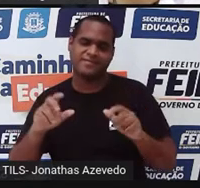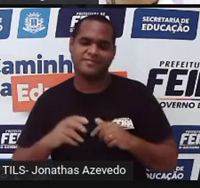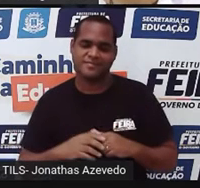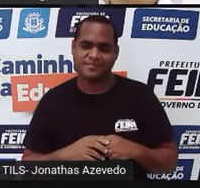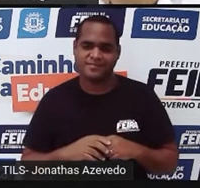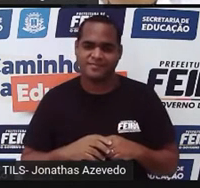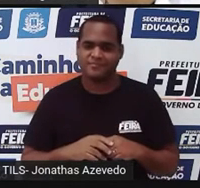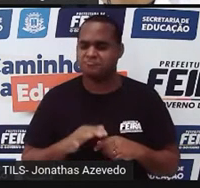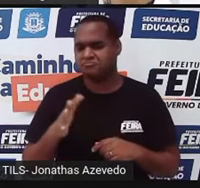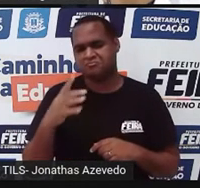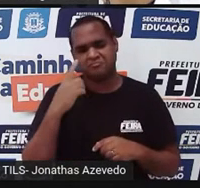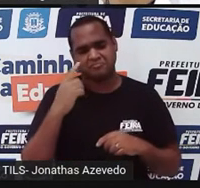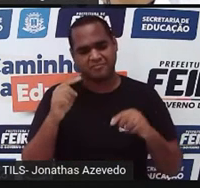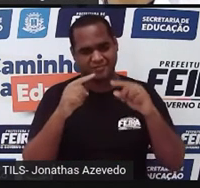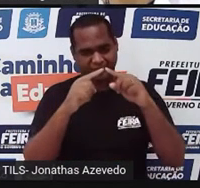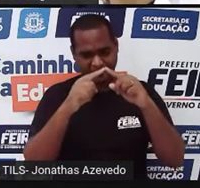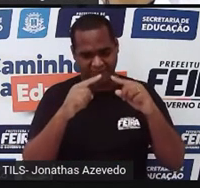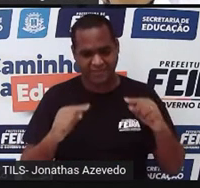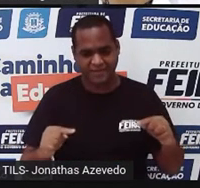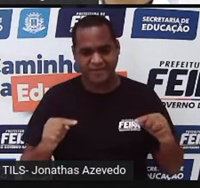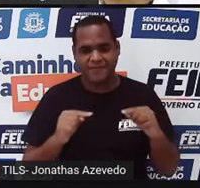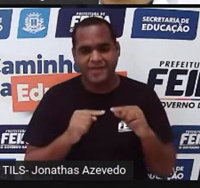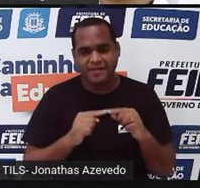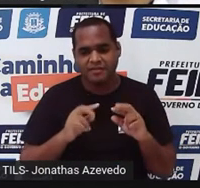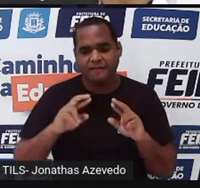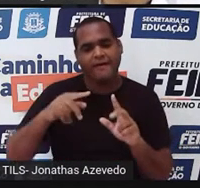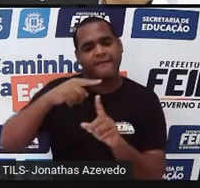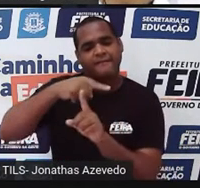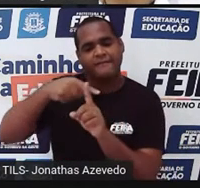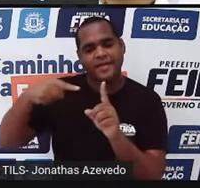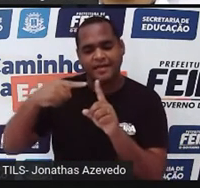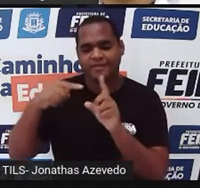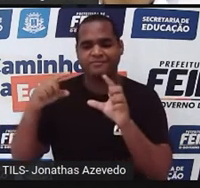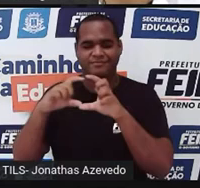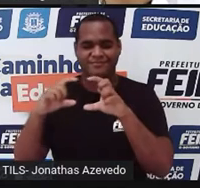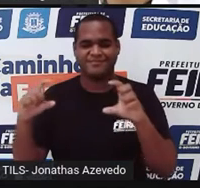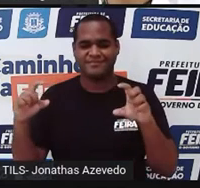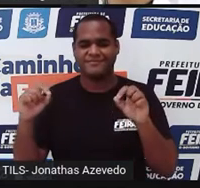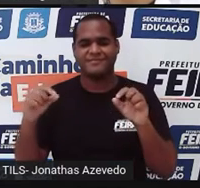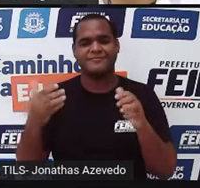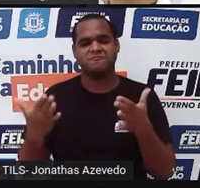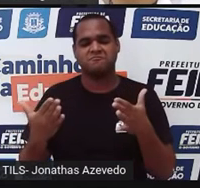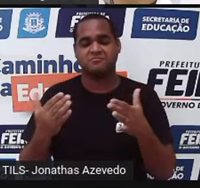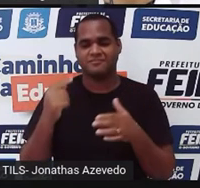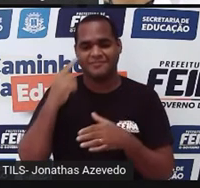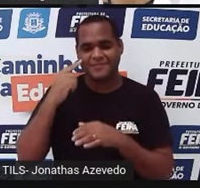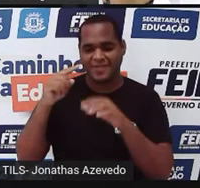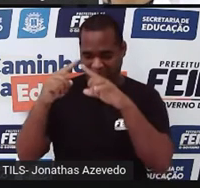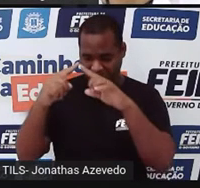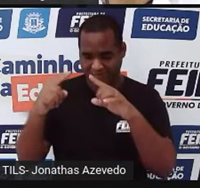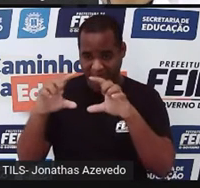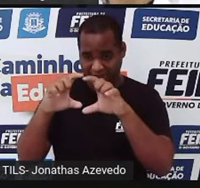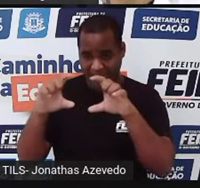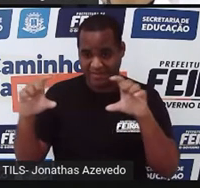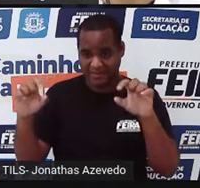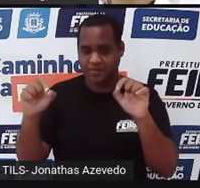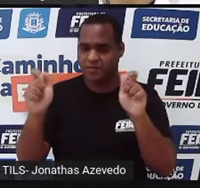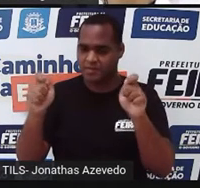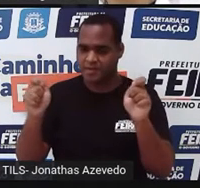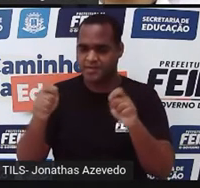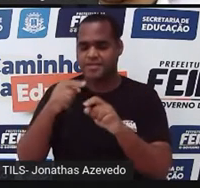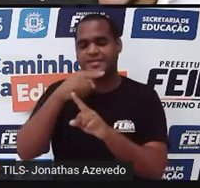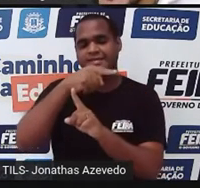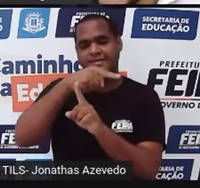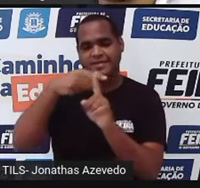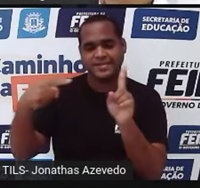de um triângulo é metade da área de um retângulo? Porque um retângulo você consegue dividir em